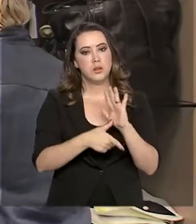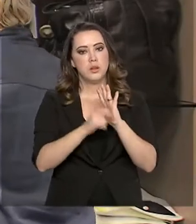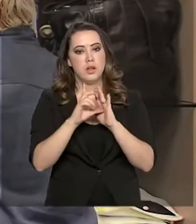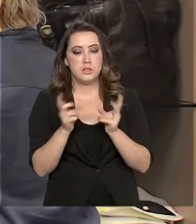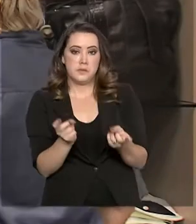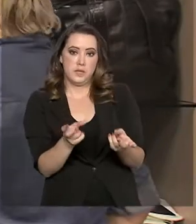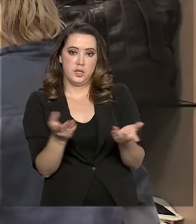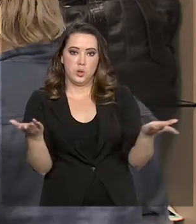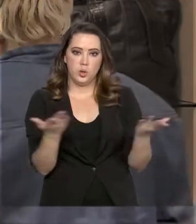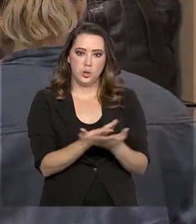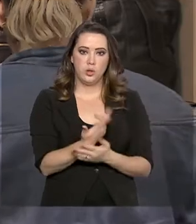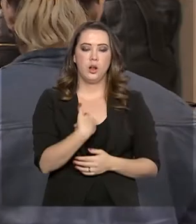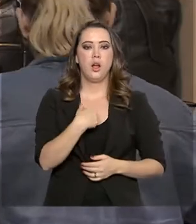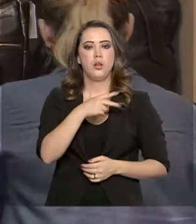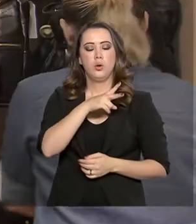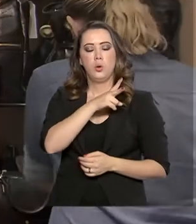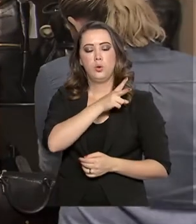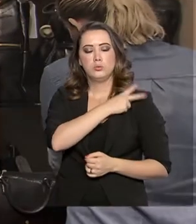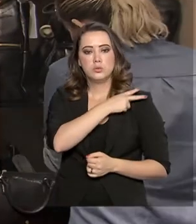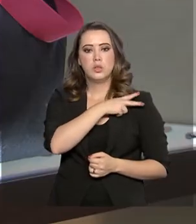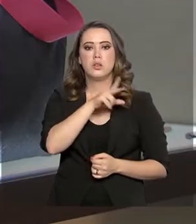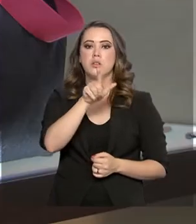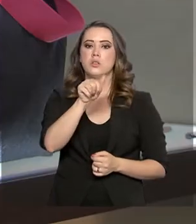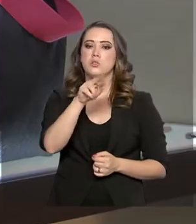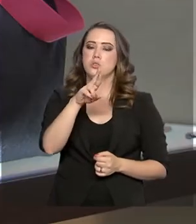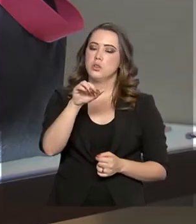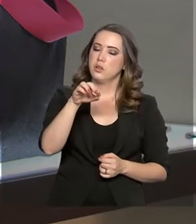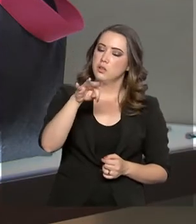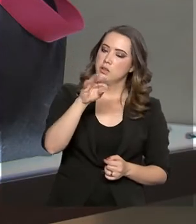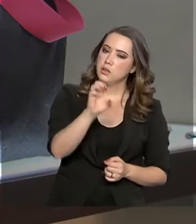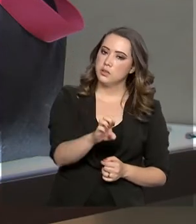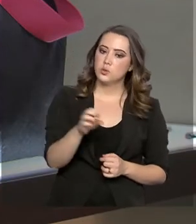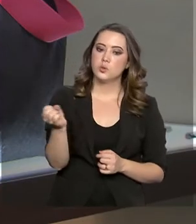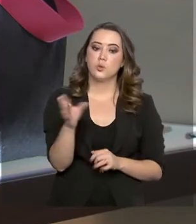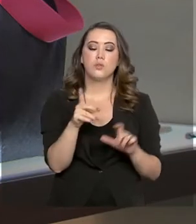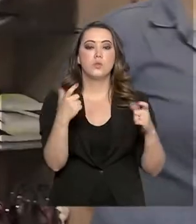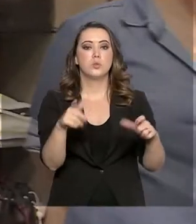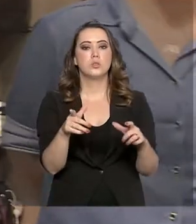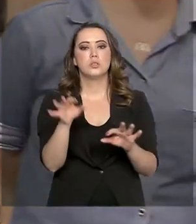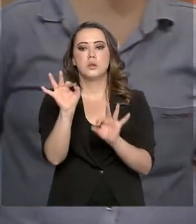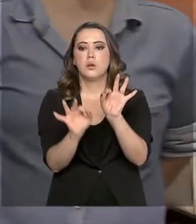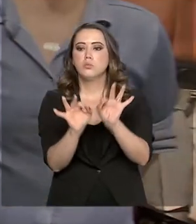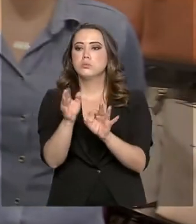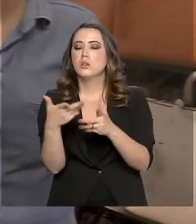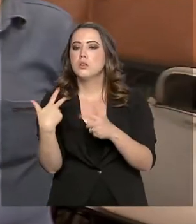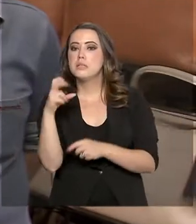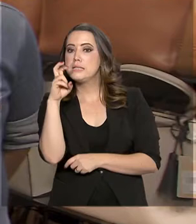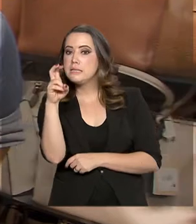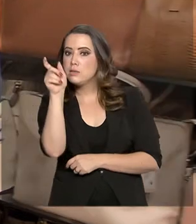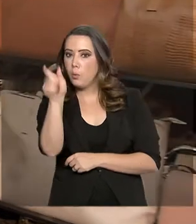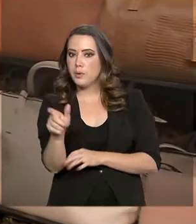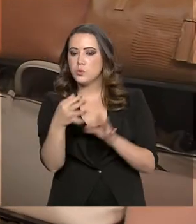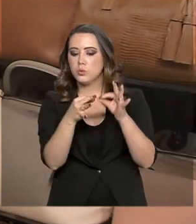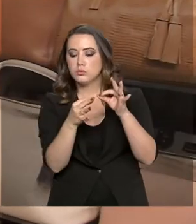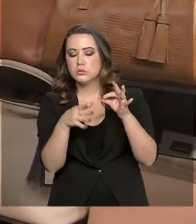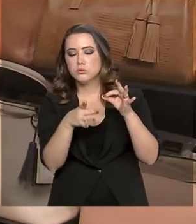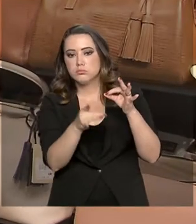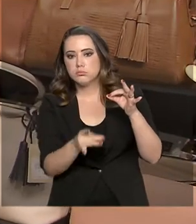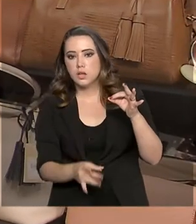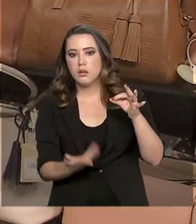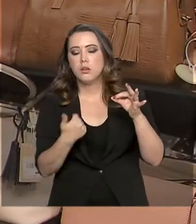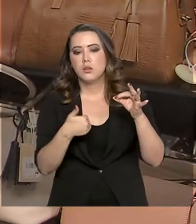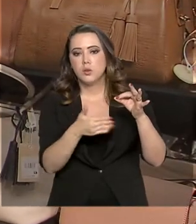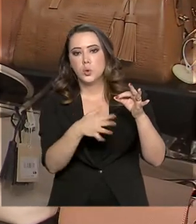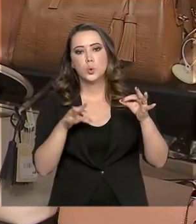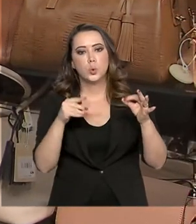vendedora a gerente na nova loja da rede. Agora, cuida de uma equipe formada por cinco pessoas, todas